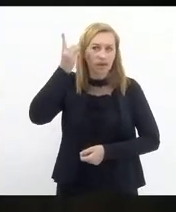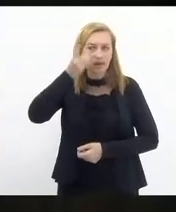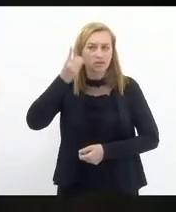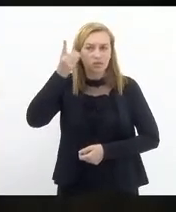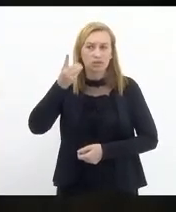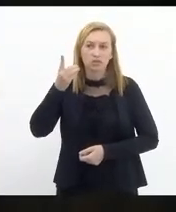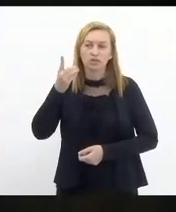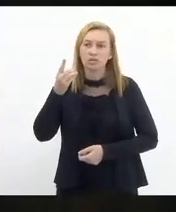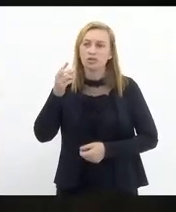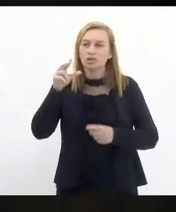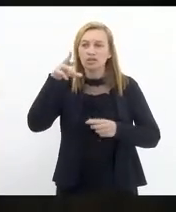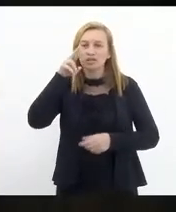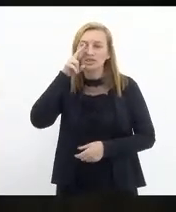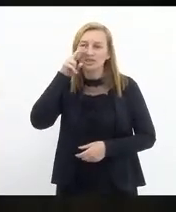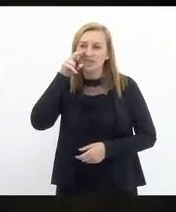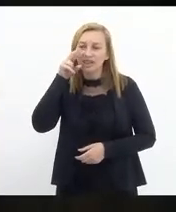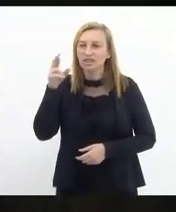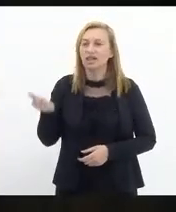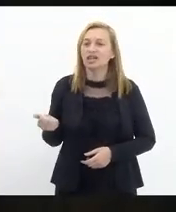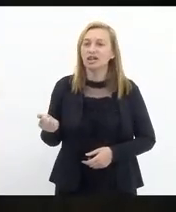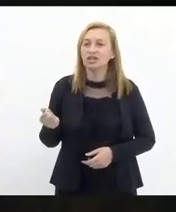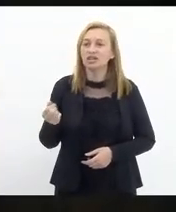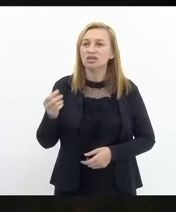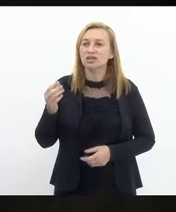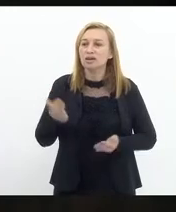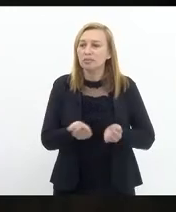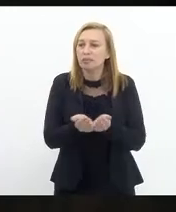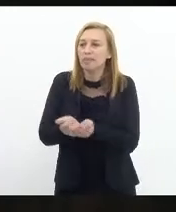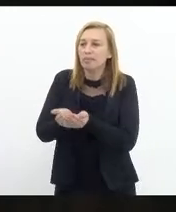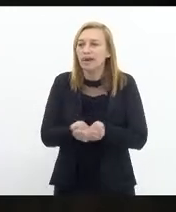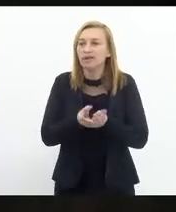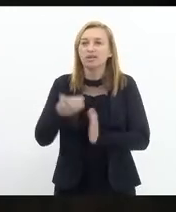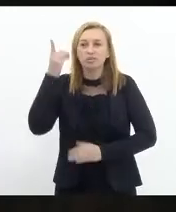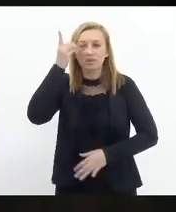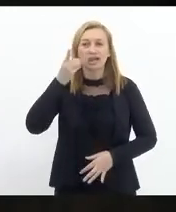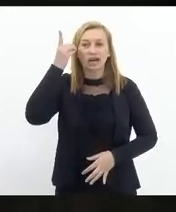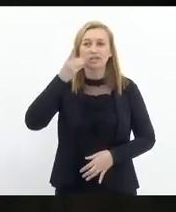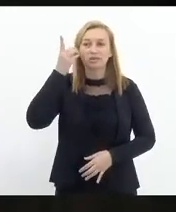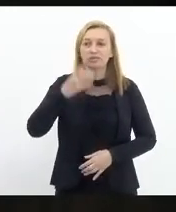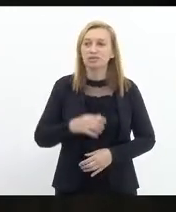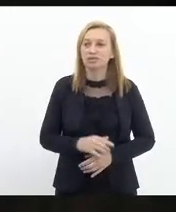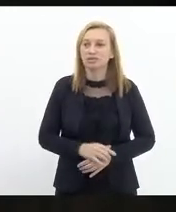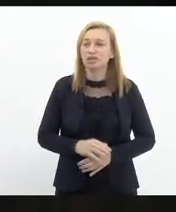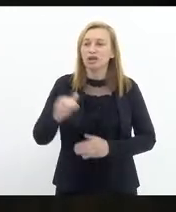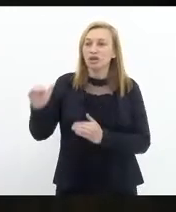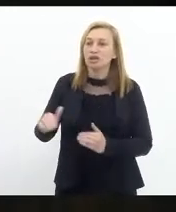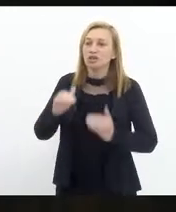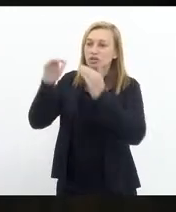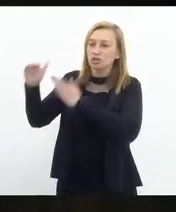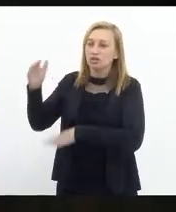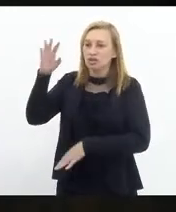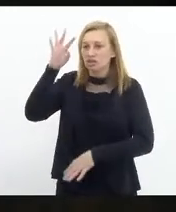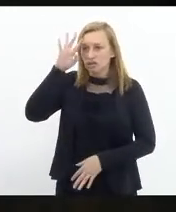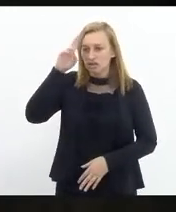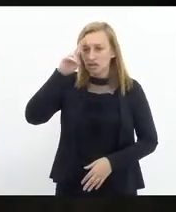Rosemar, Bebeto Reis, Bebetão, deputado subtenente Bernardo,